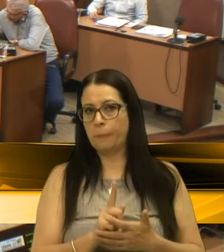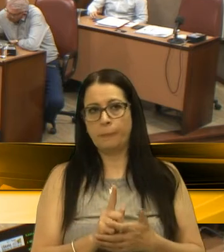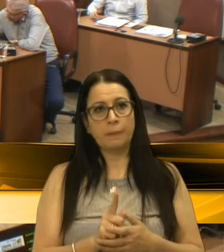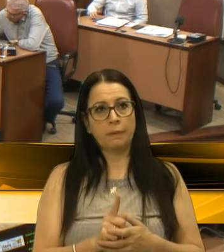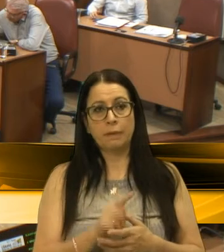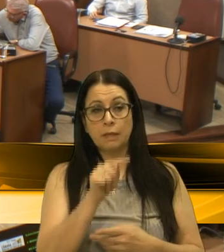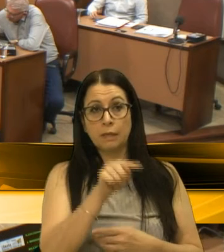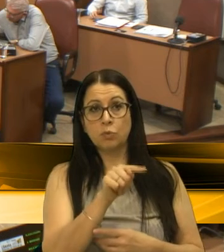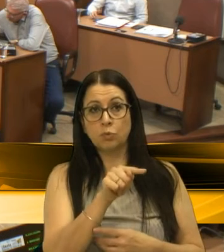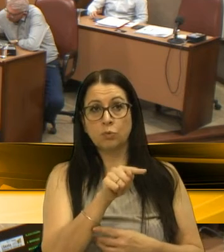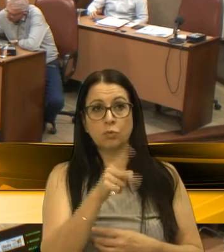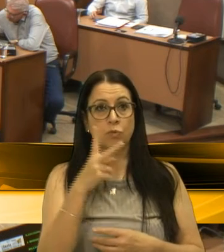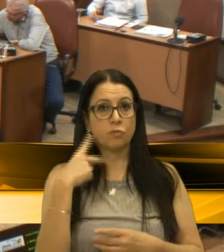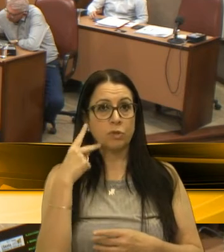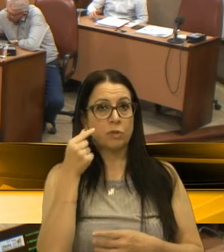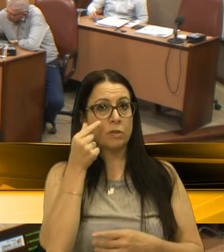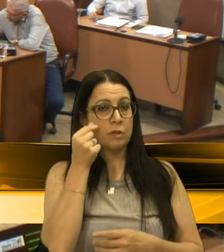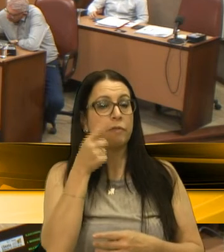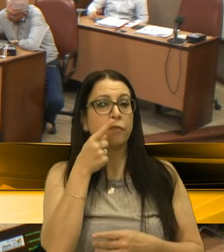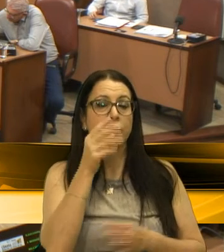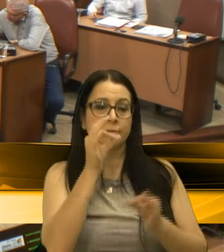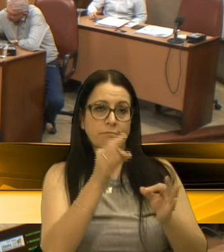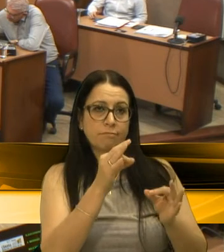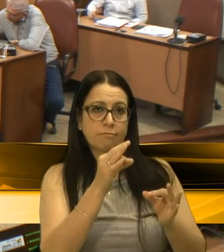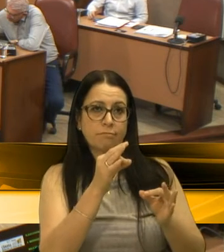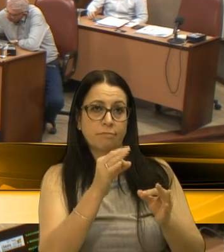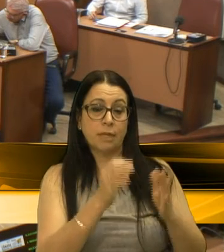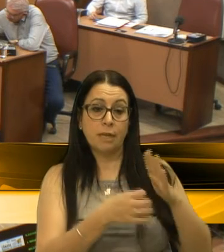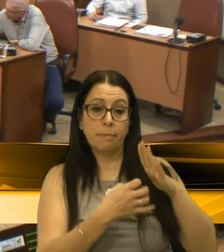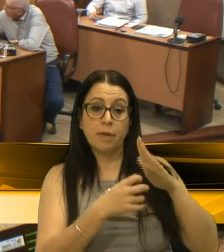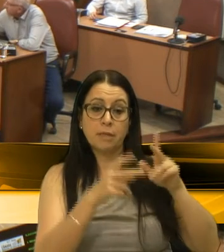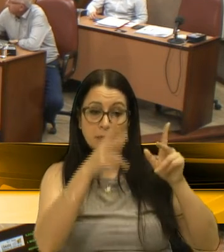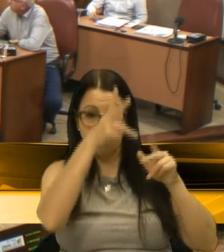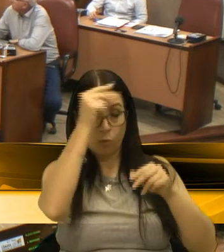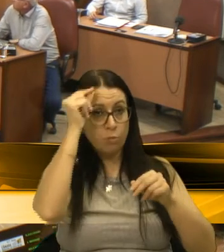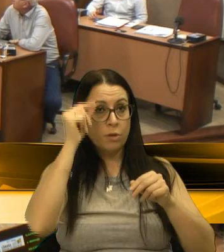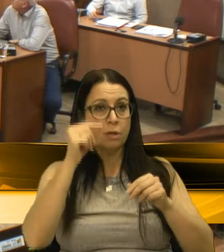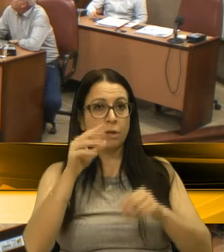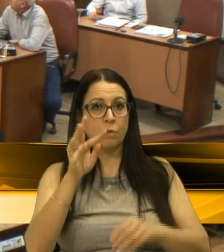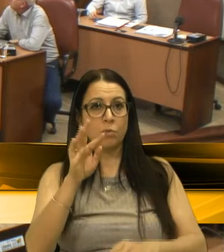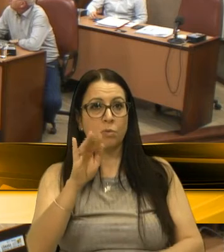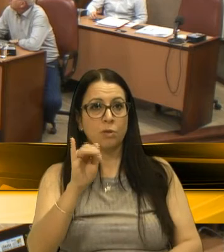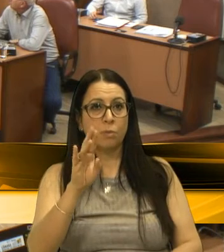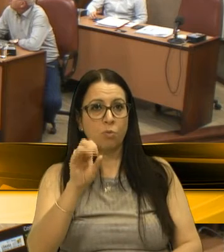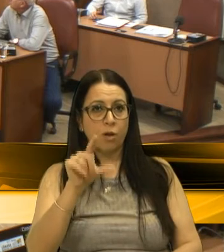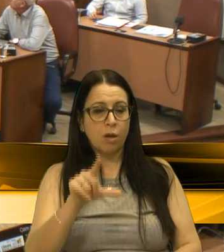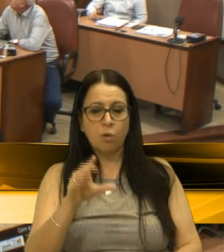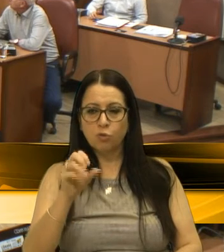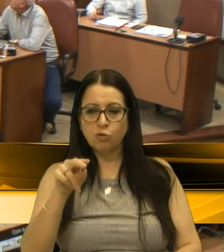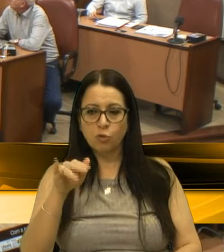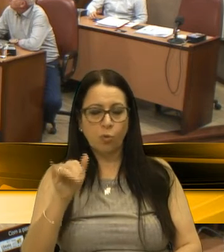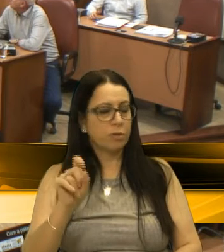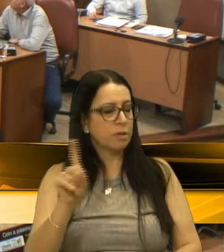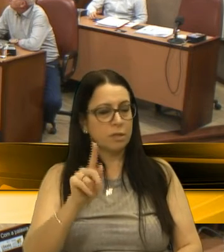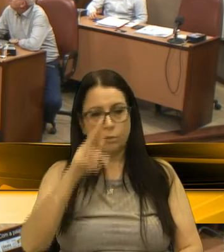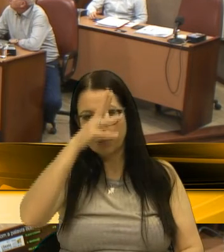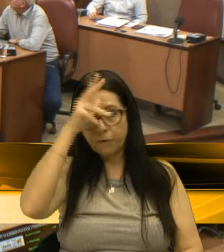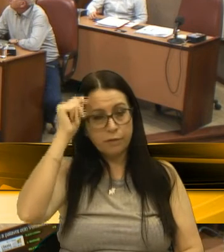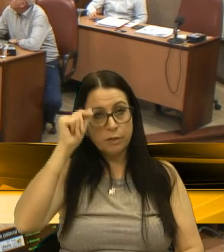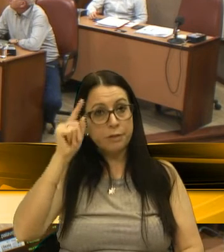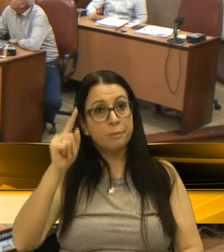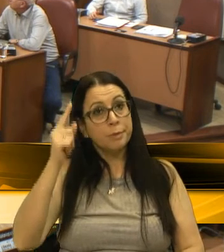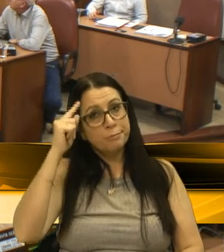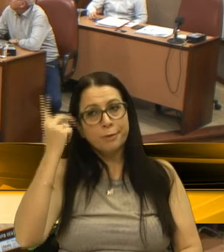Isso aqui o vereador Eloy matou a charada. Empresa pública, o Tribunal de Contas, nem o prefeito. Então, nós vamos apenas criar